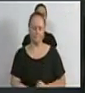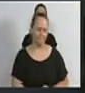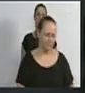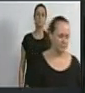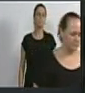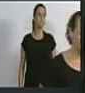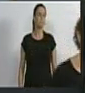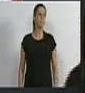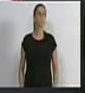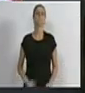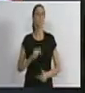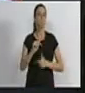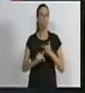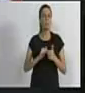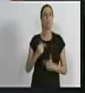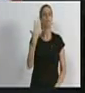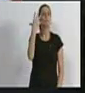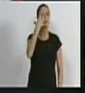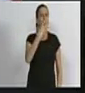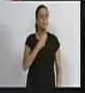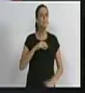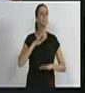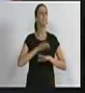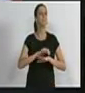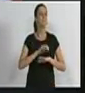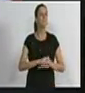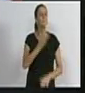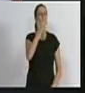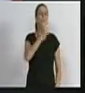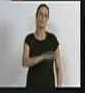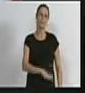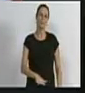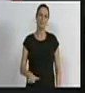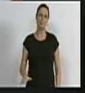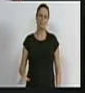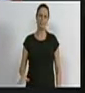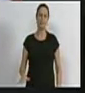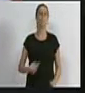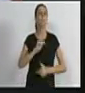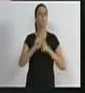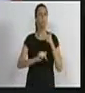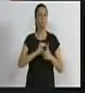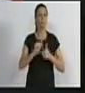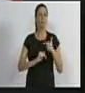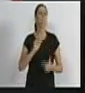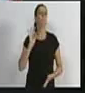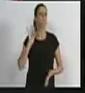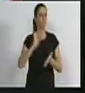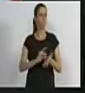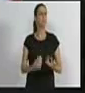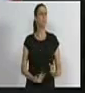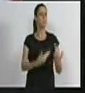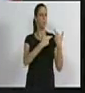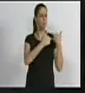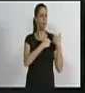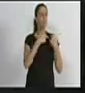um trabalho muito bonito que ele fez com aquelas crianças, um trabalho sério, tirando essas